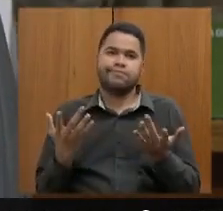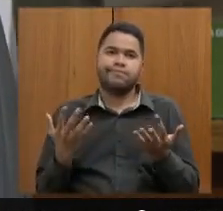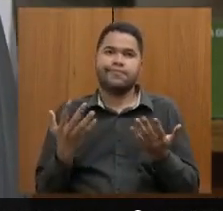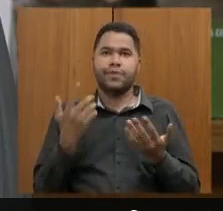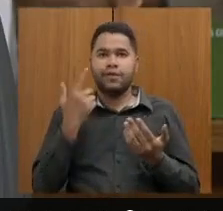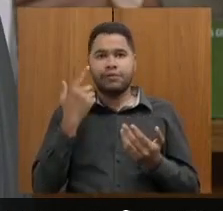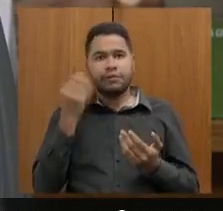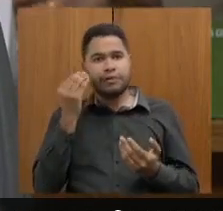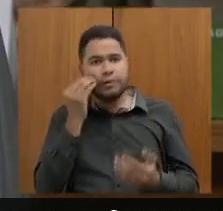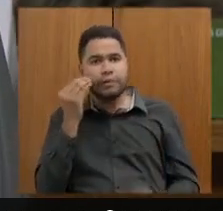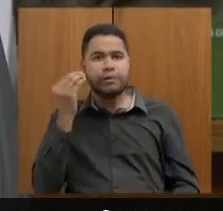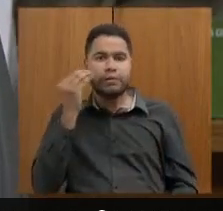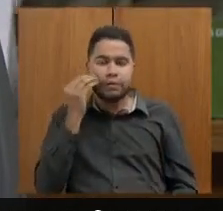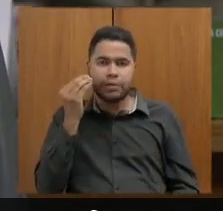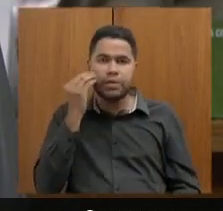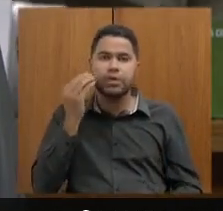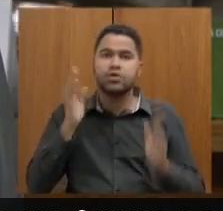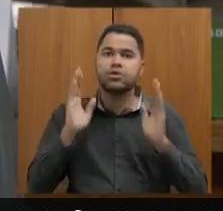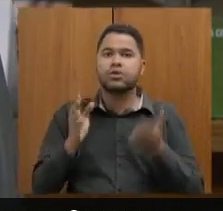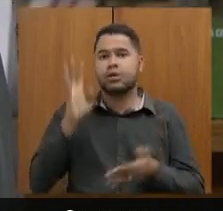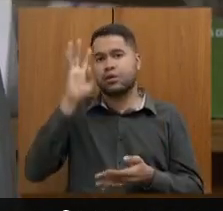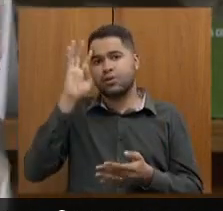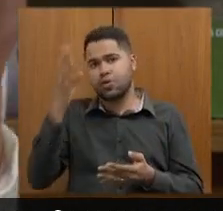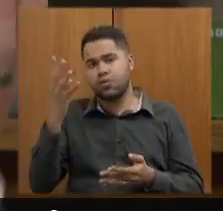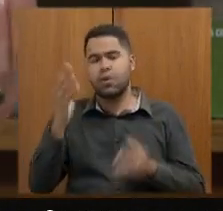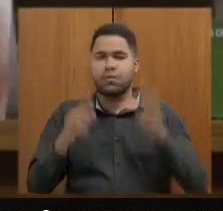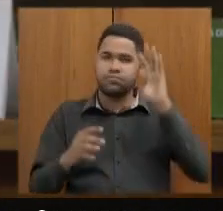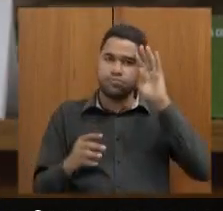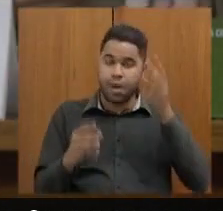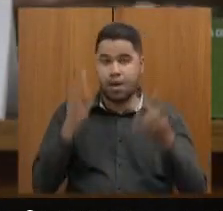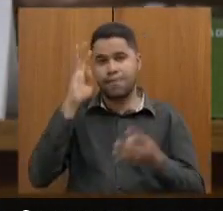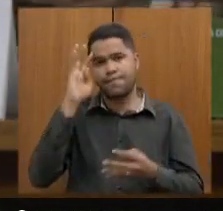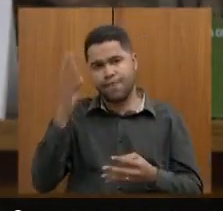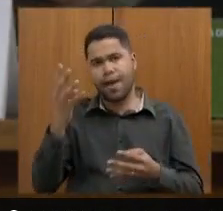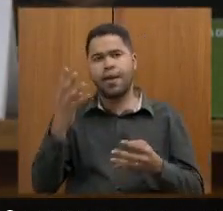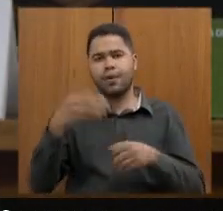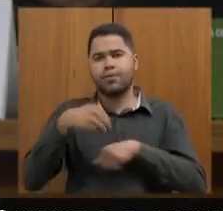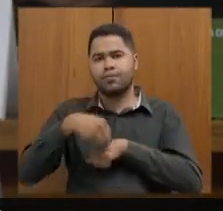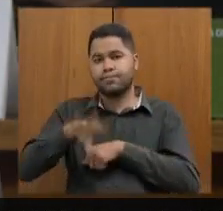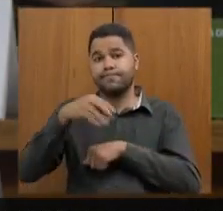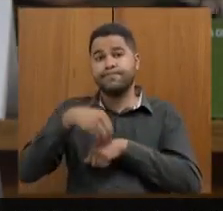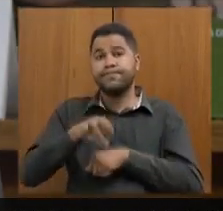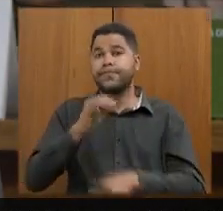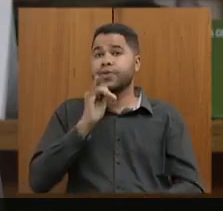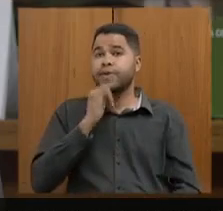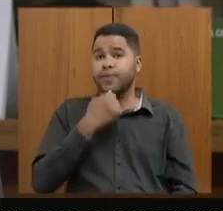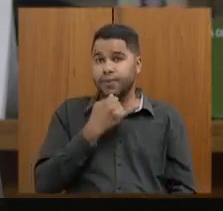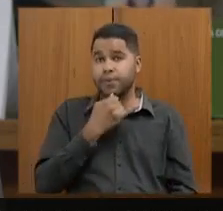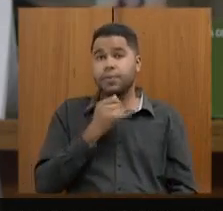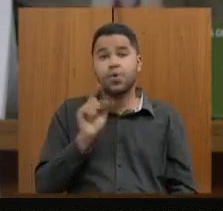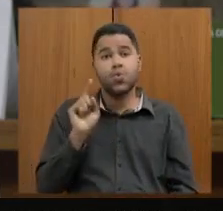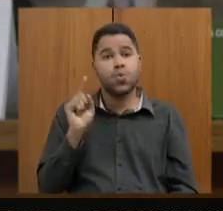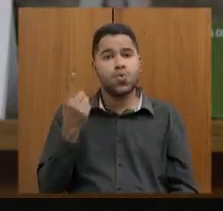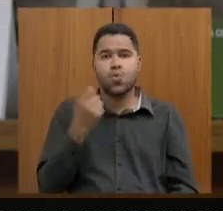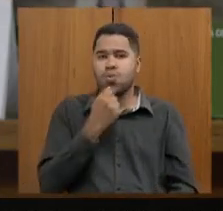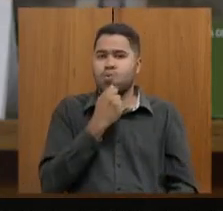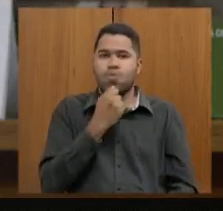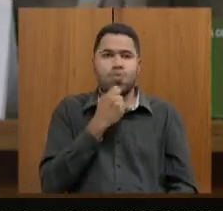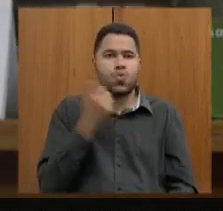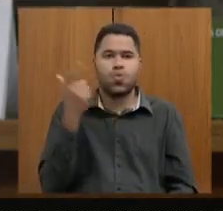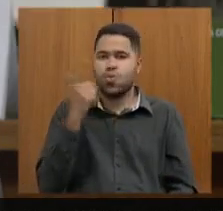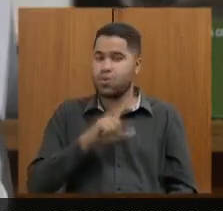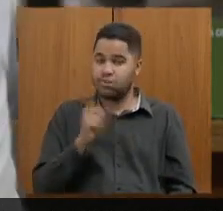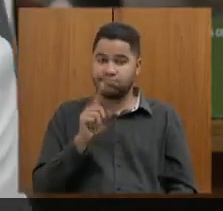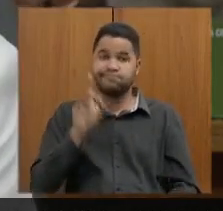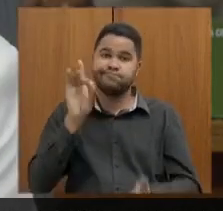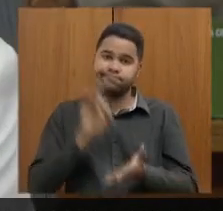vem tentando, na educação, gente já conseguiu resolver muitas e muitas coisas, como eu compartilhei aqui. Infelizmente, essa foi uma que a gente ainda não conseguiu e que,